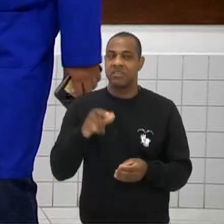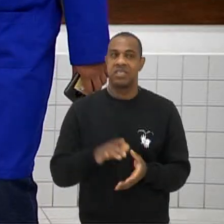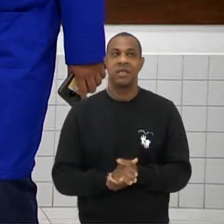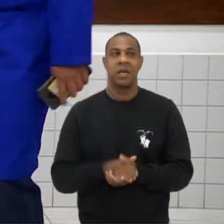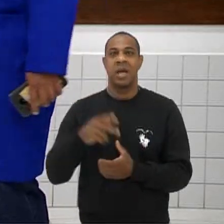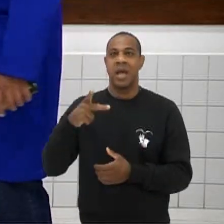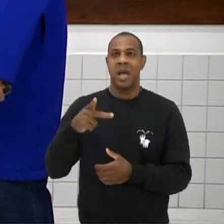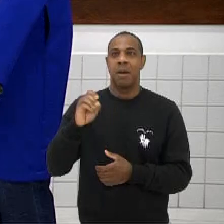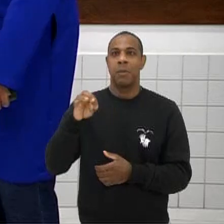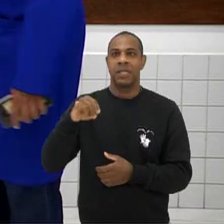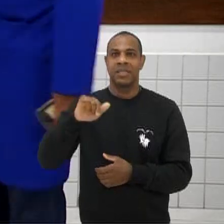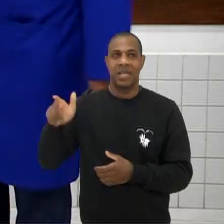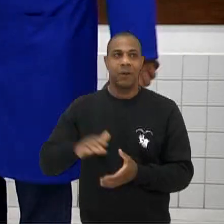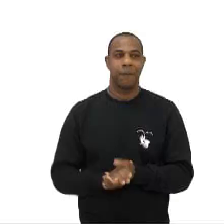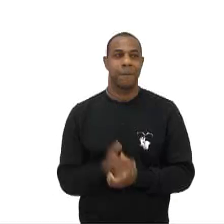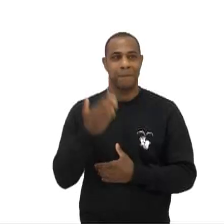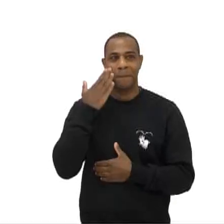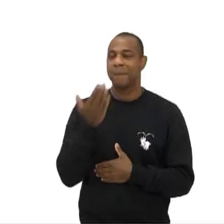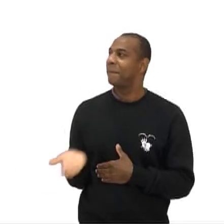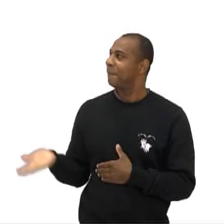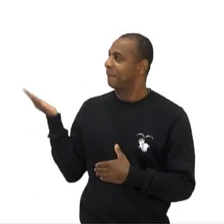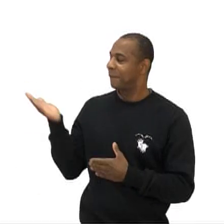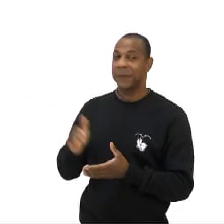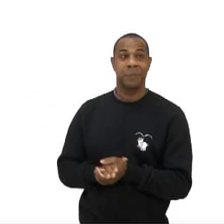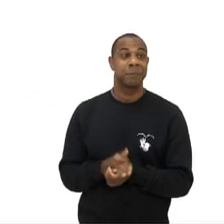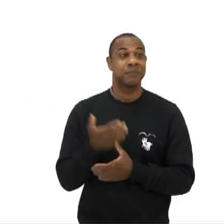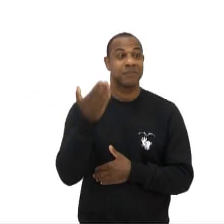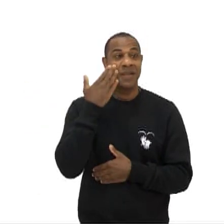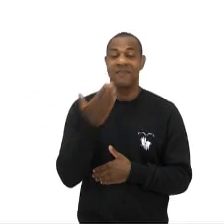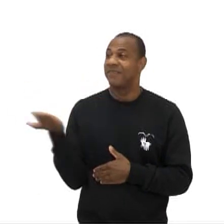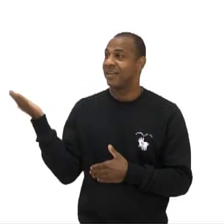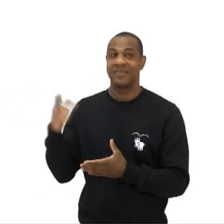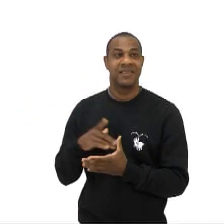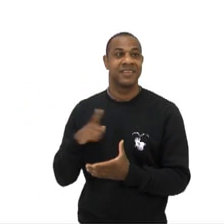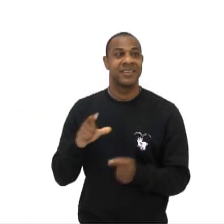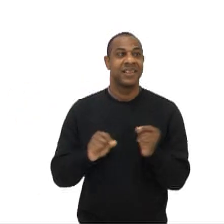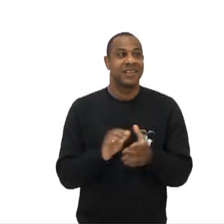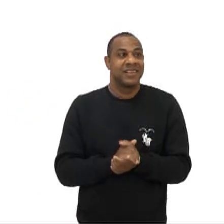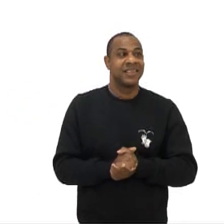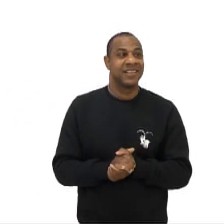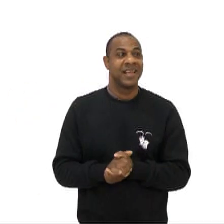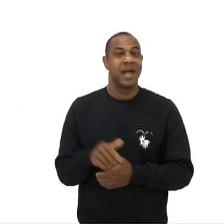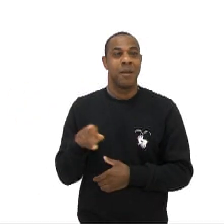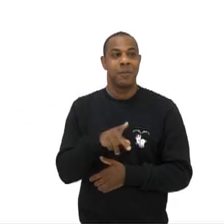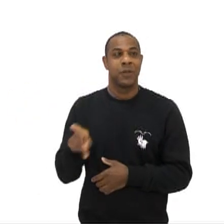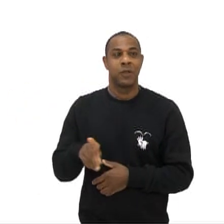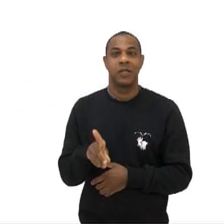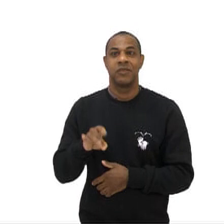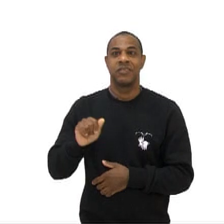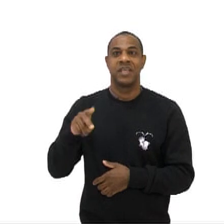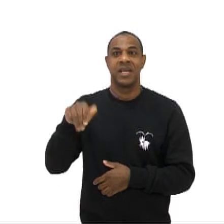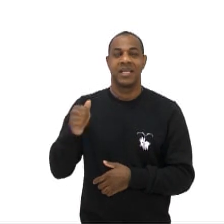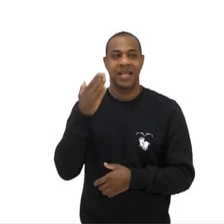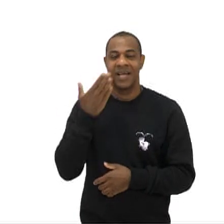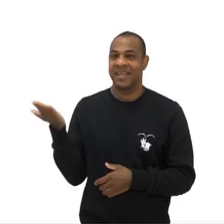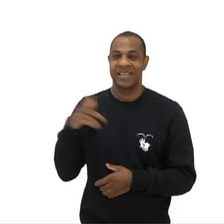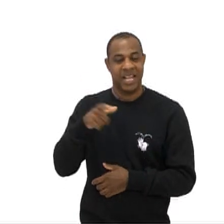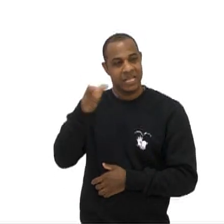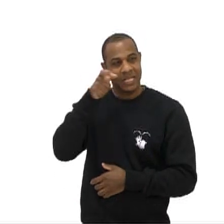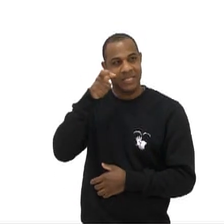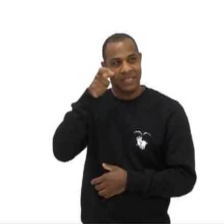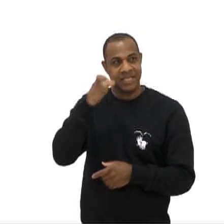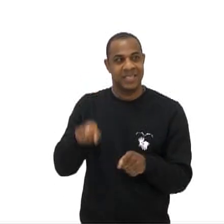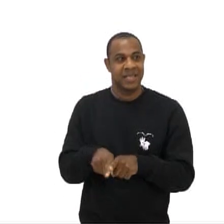Doido, né? Com certeza Queridos, veja Aqui eu tenho uma participação especial da professora Diana Que deve estar com certeza assistindo comigo aqui